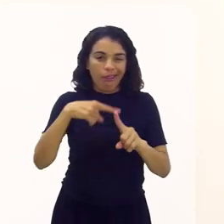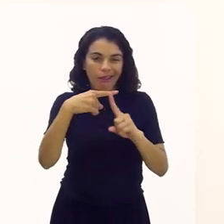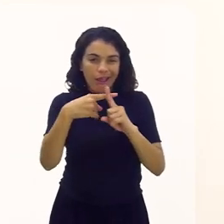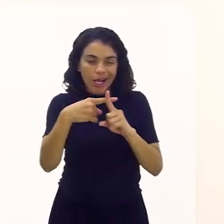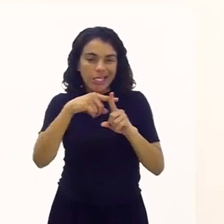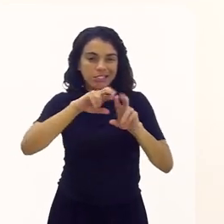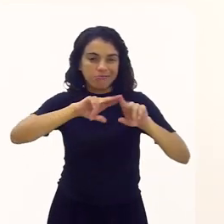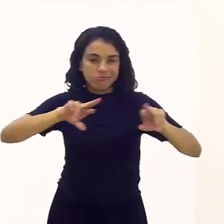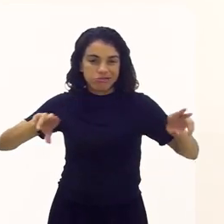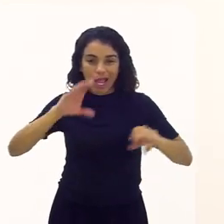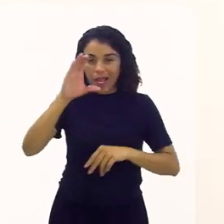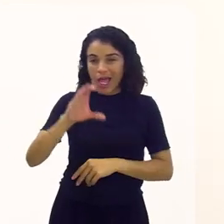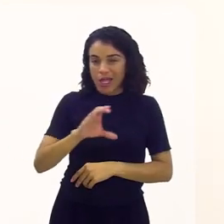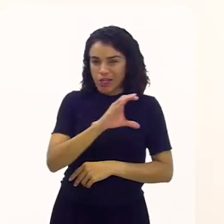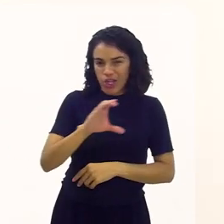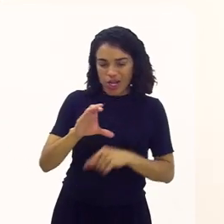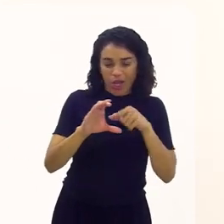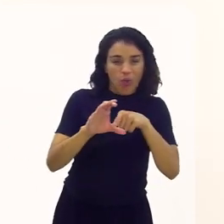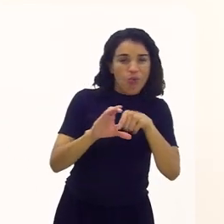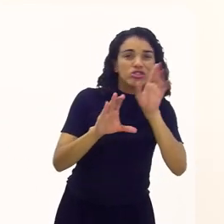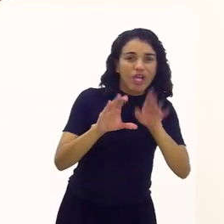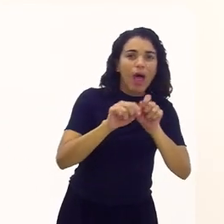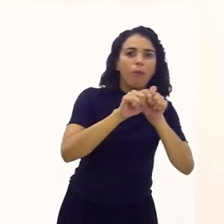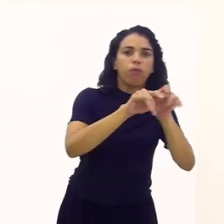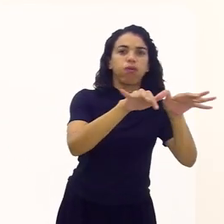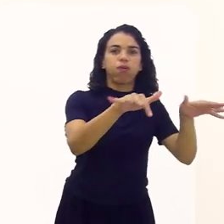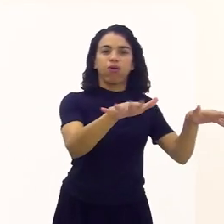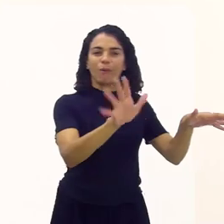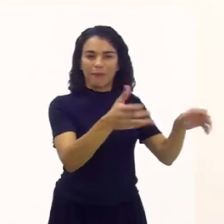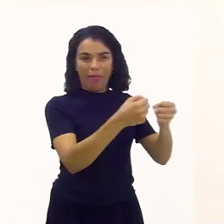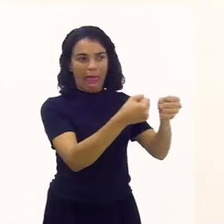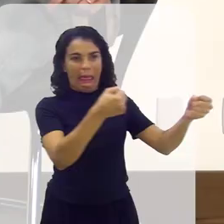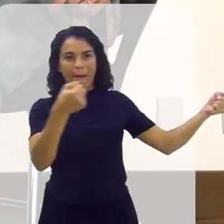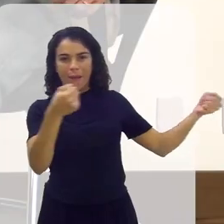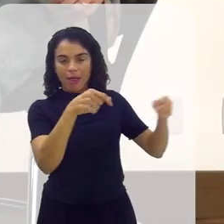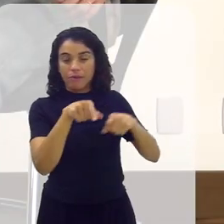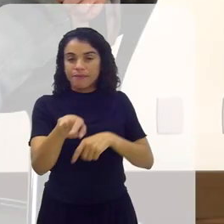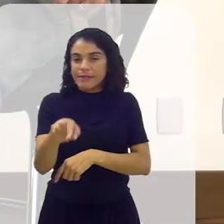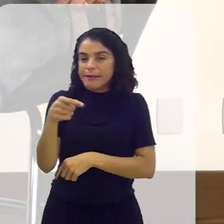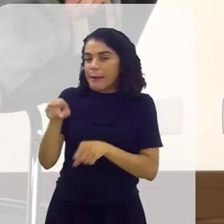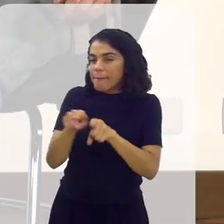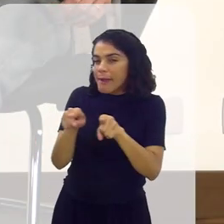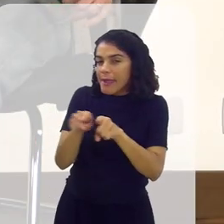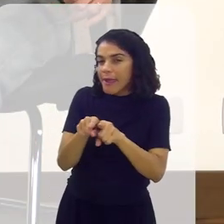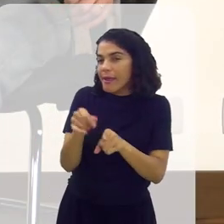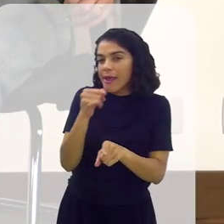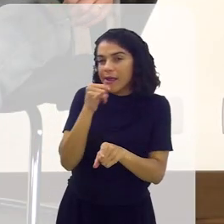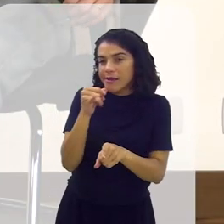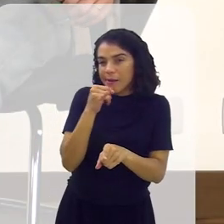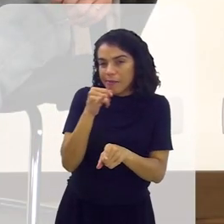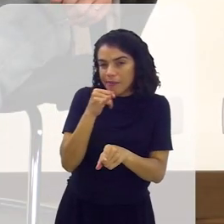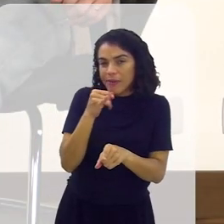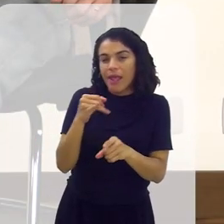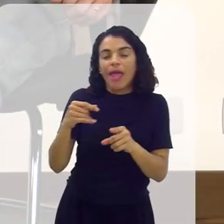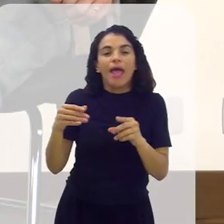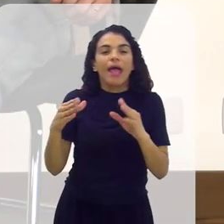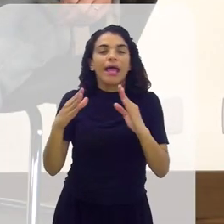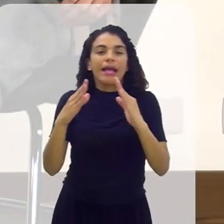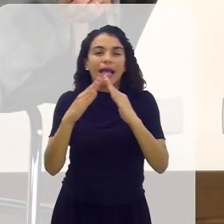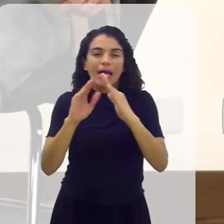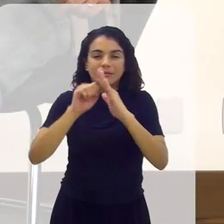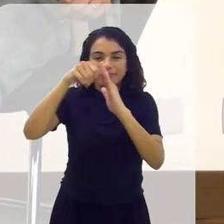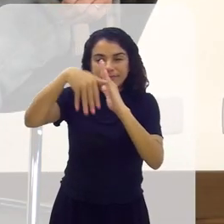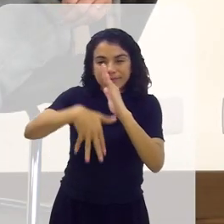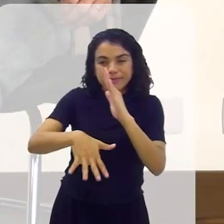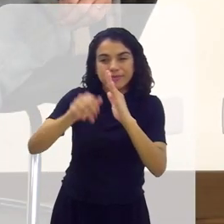todas as igrejas. Se for contar a igreja católica só, você já viu que já foi, né? Se você for contar as casas